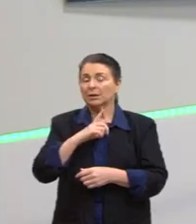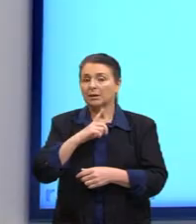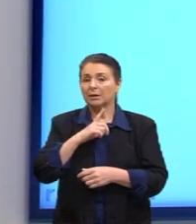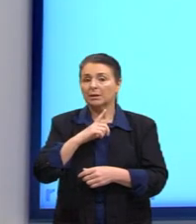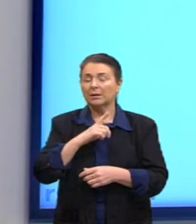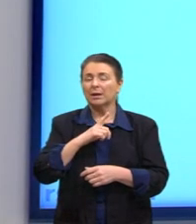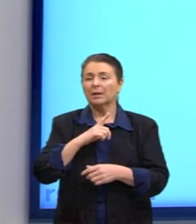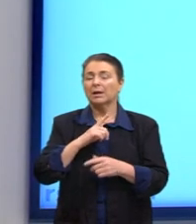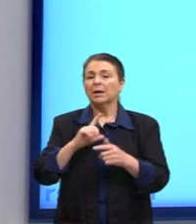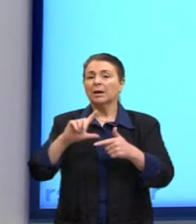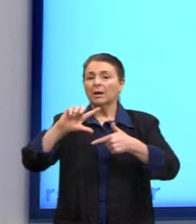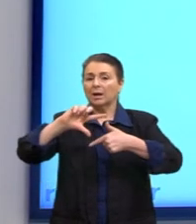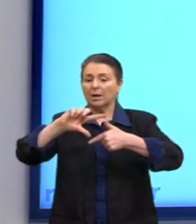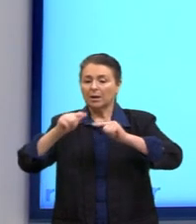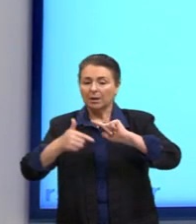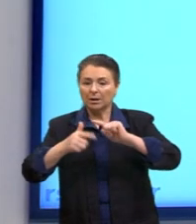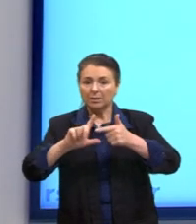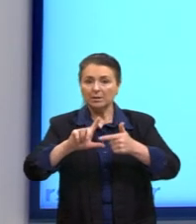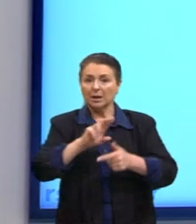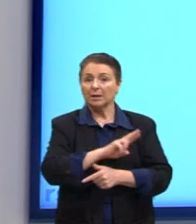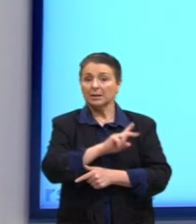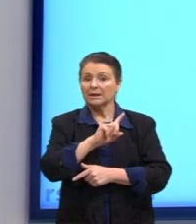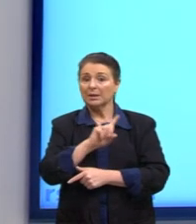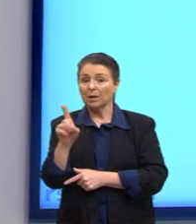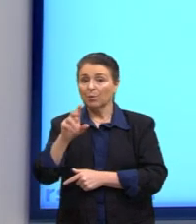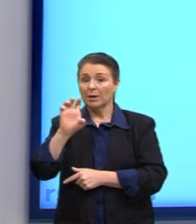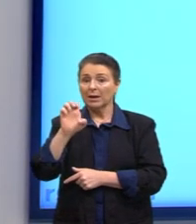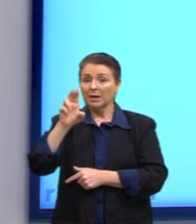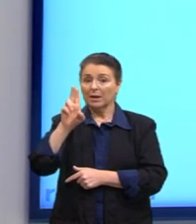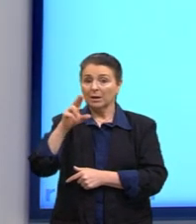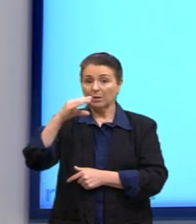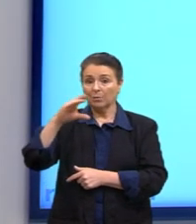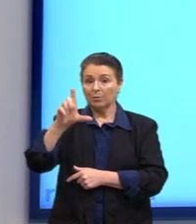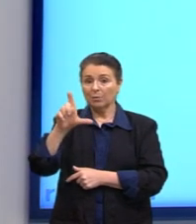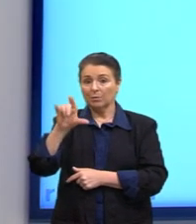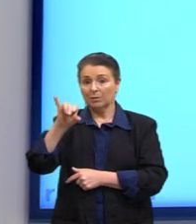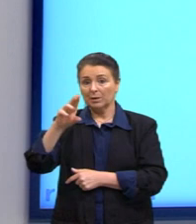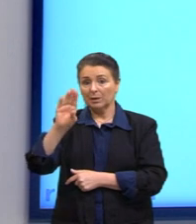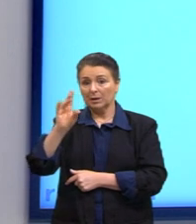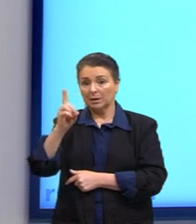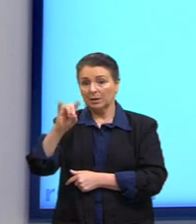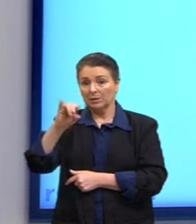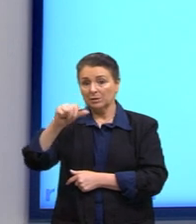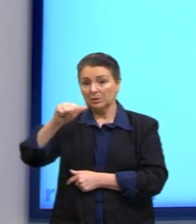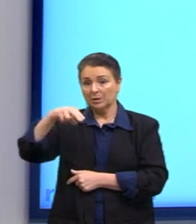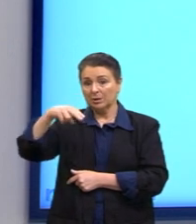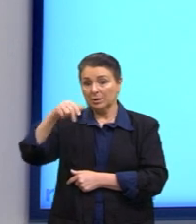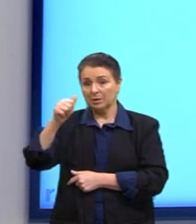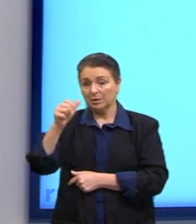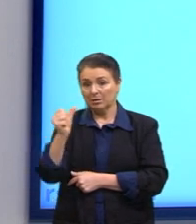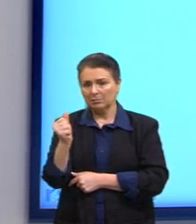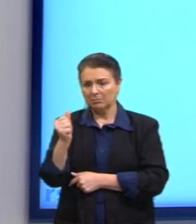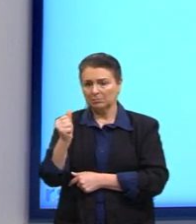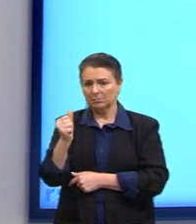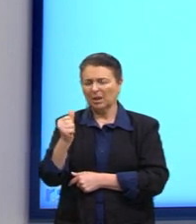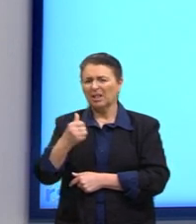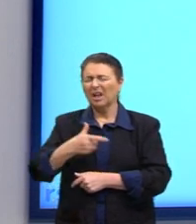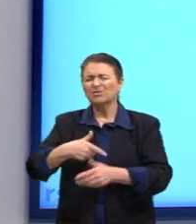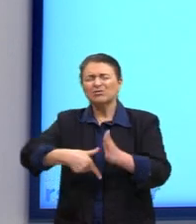das geometrias não euclidianas. O Euclides é um camarada lá dos pré-socráticos, dos primeiros